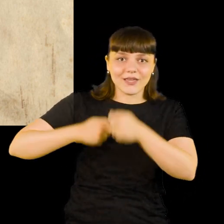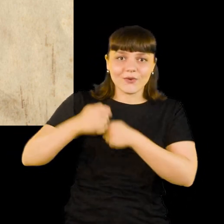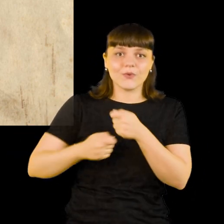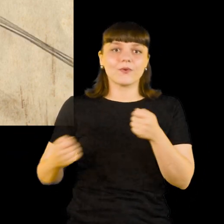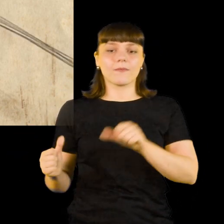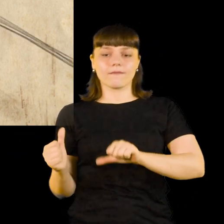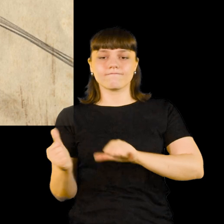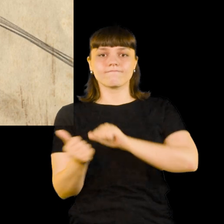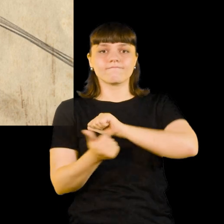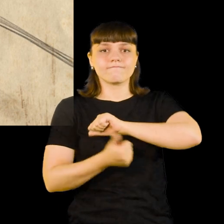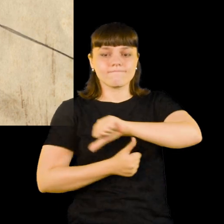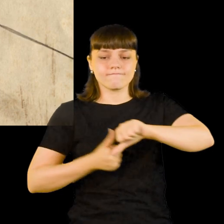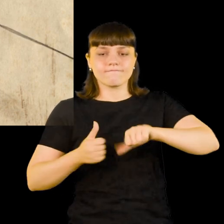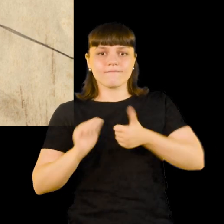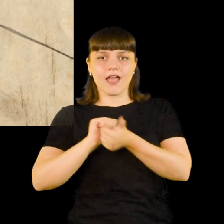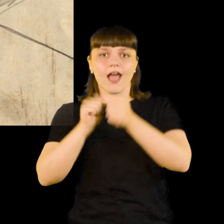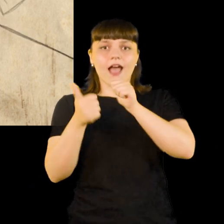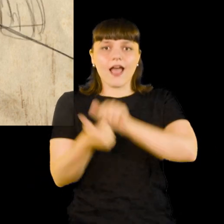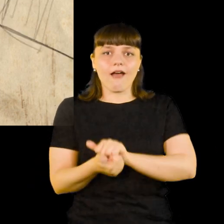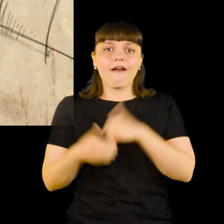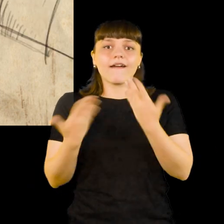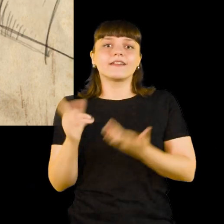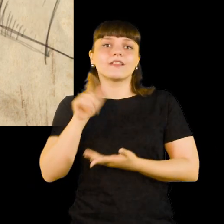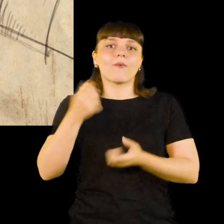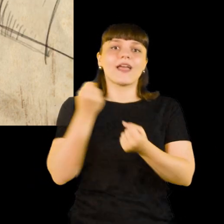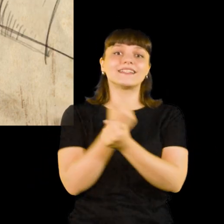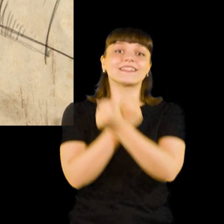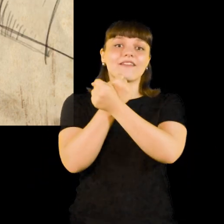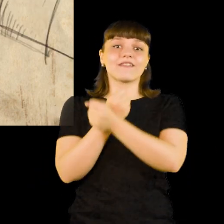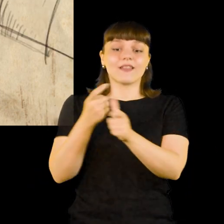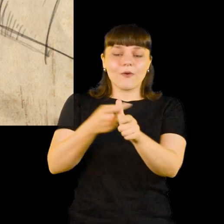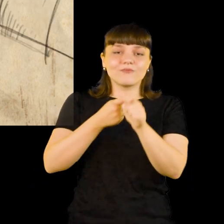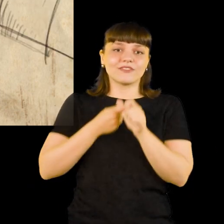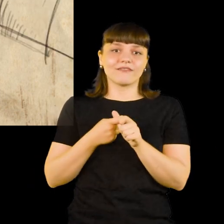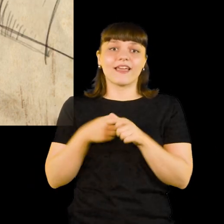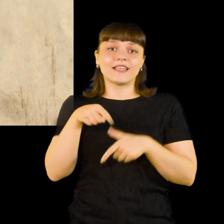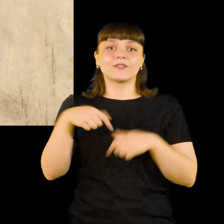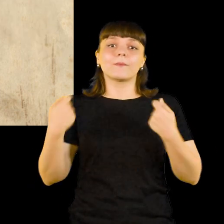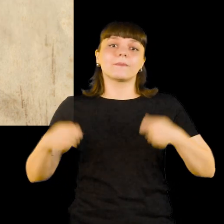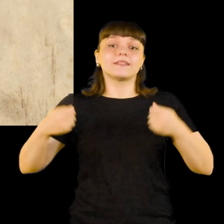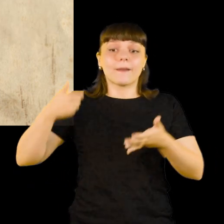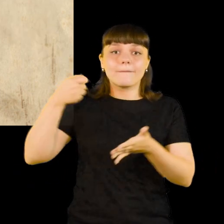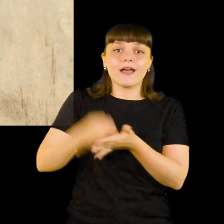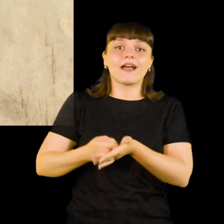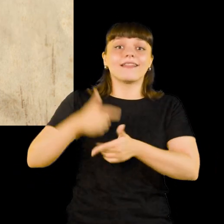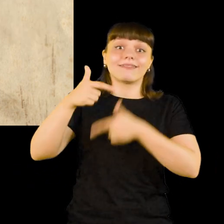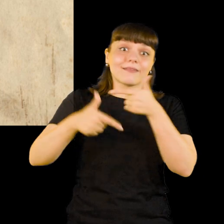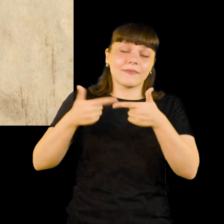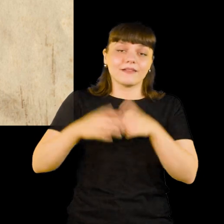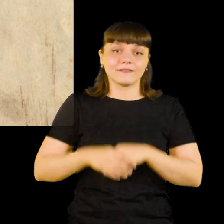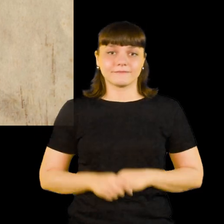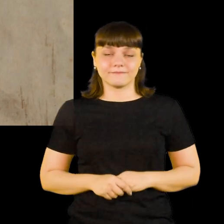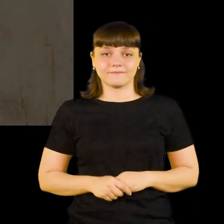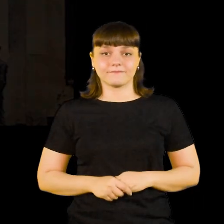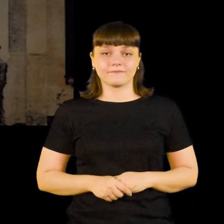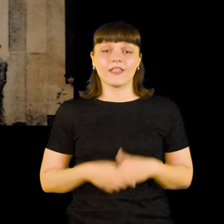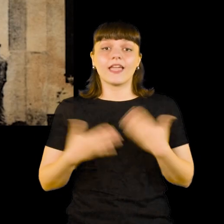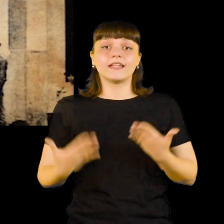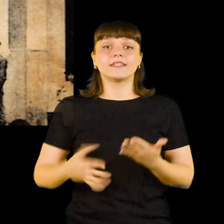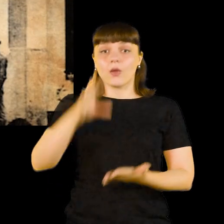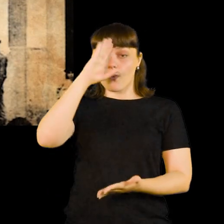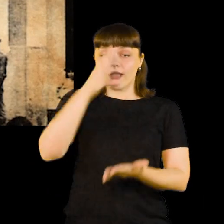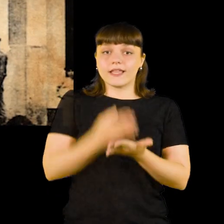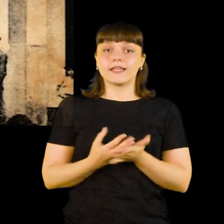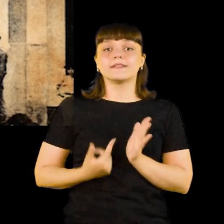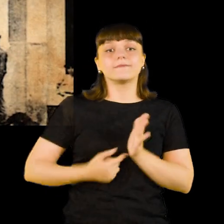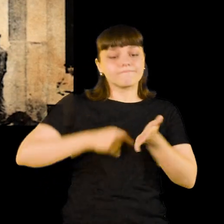economia, foi se transformando até se tornar uma escravidão por dívida, que tinha que ser paga com o trabalho. A